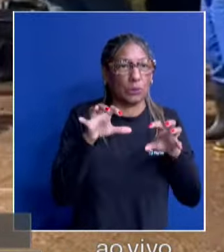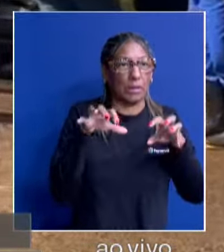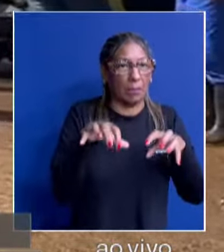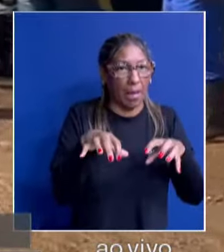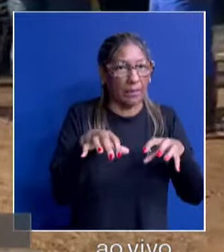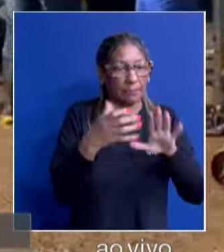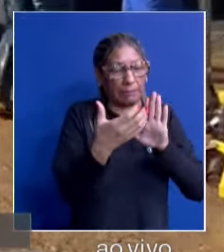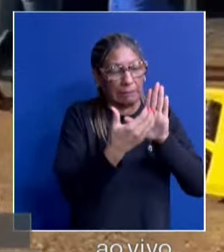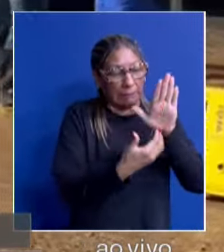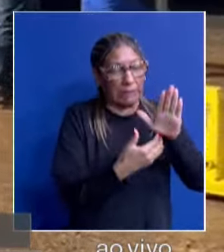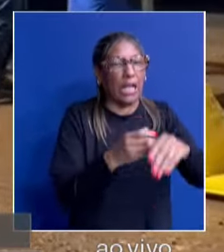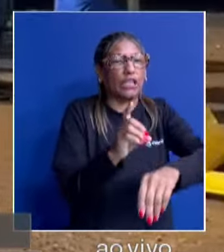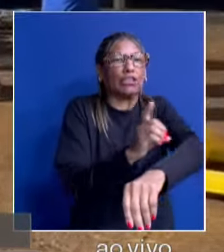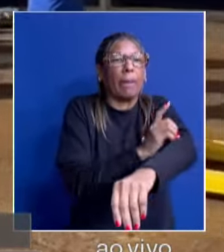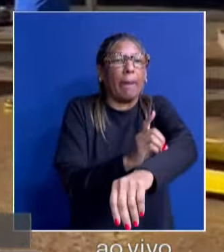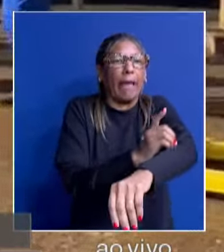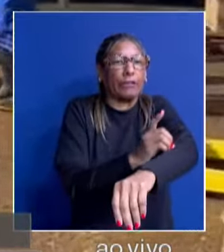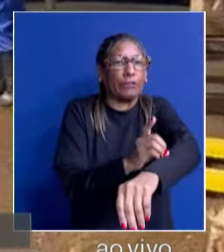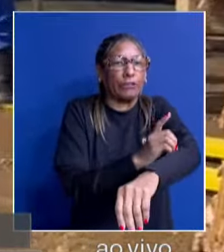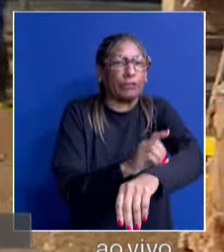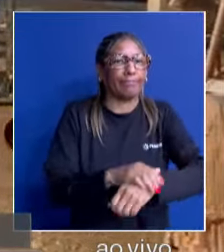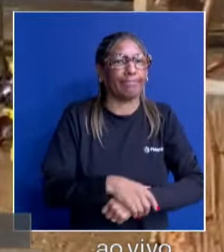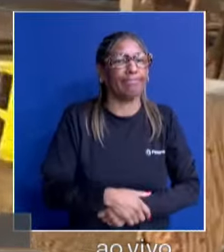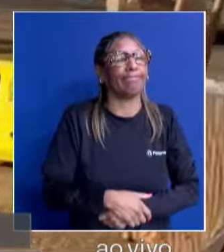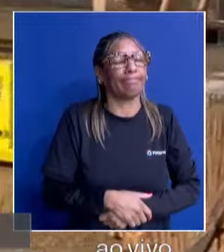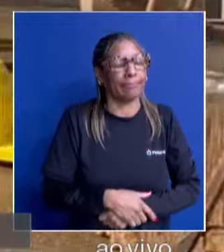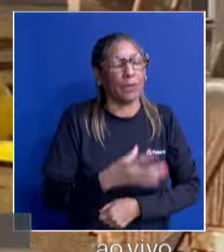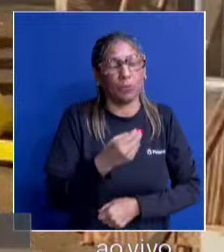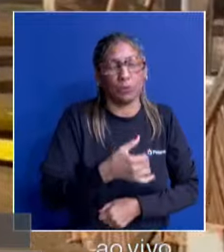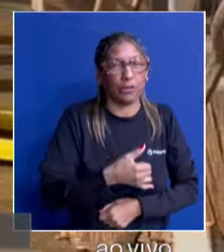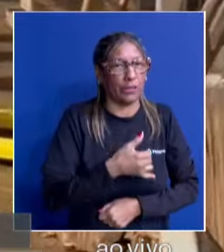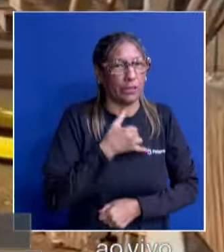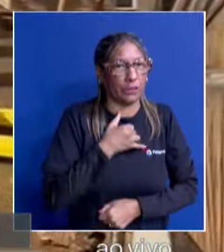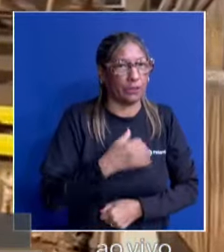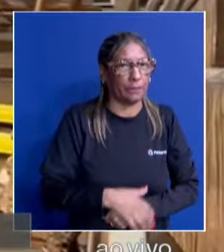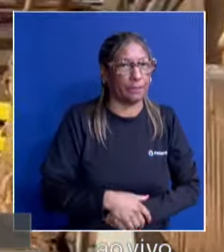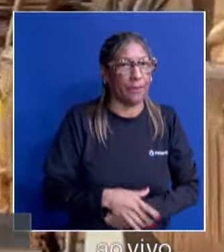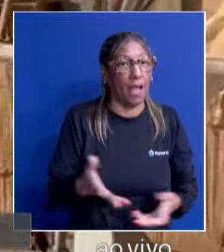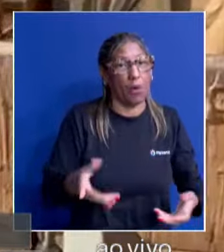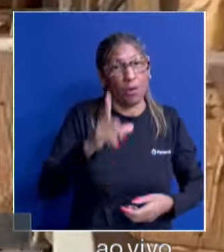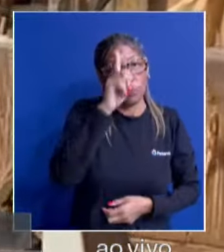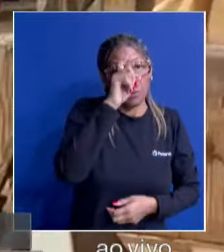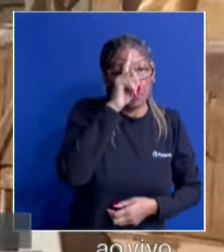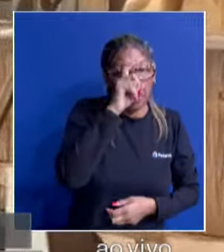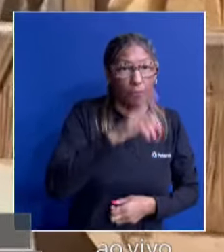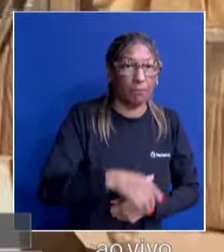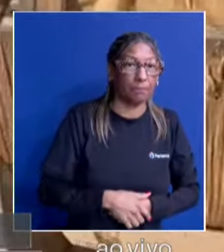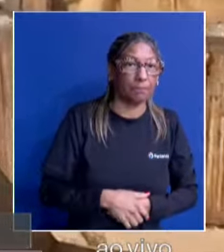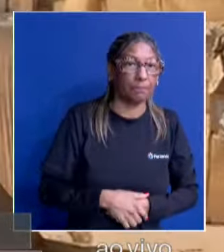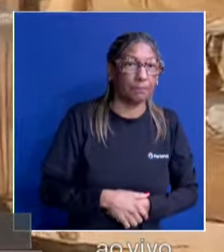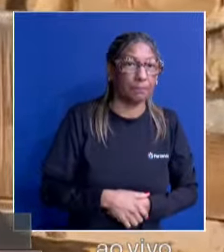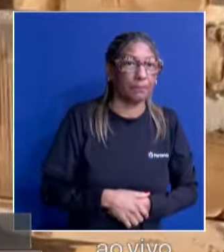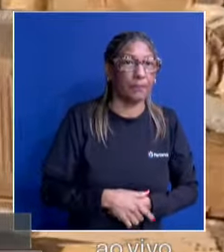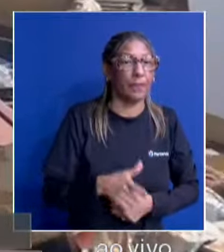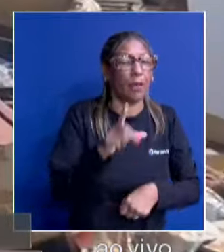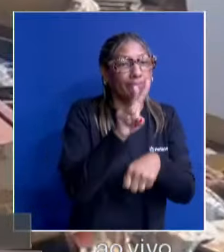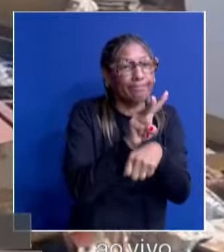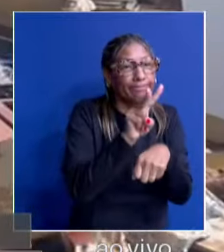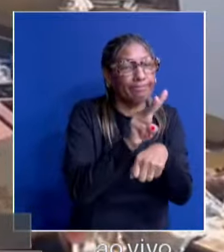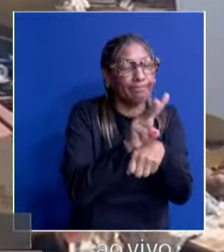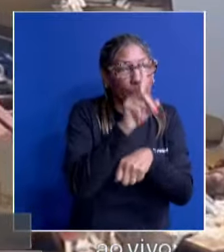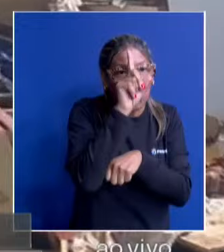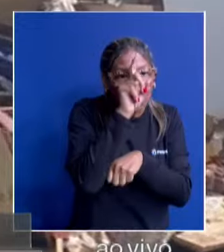machucando, ele já é diabético, já tem um histórico de saúde. E agora está tentando na nossa casa. Ainda está na observação,